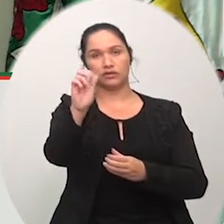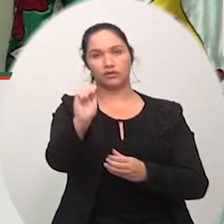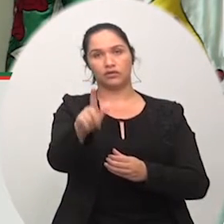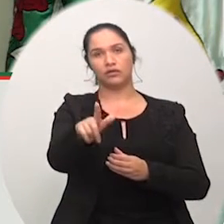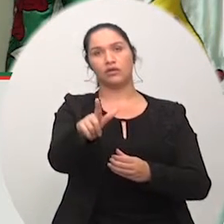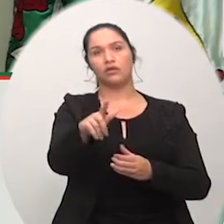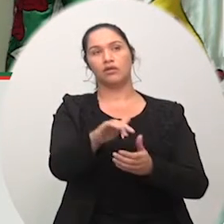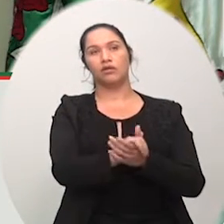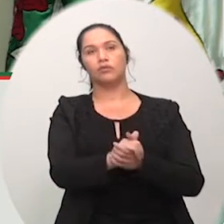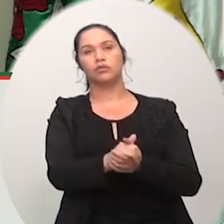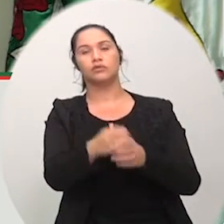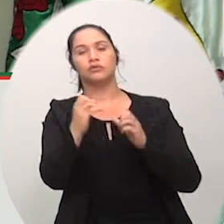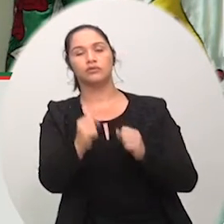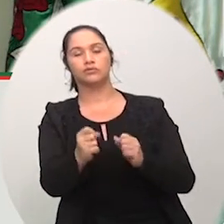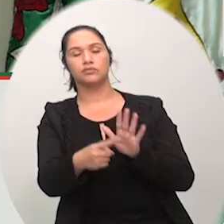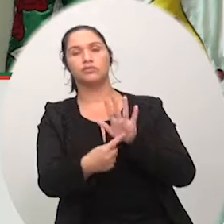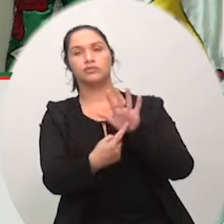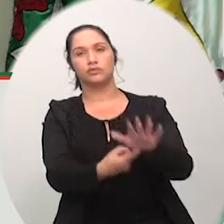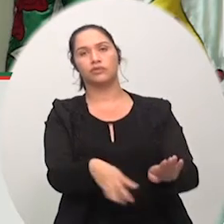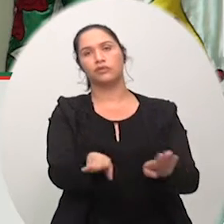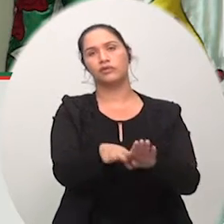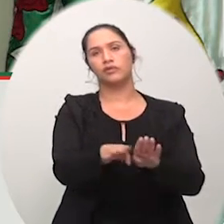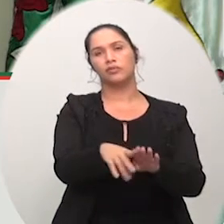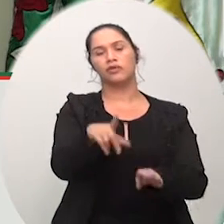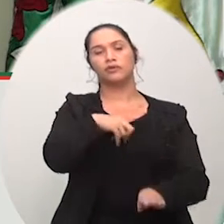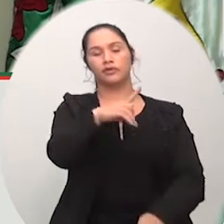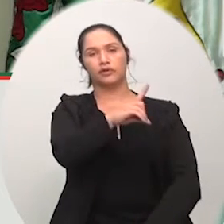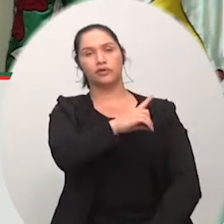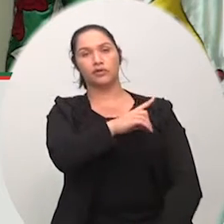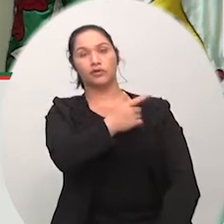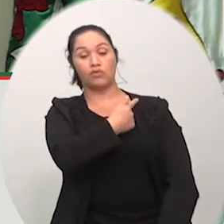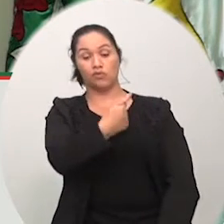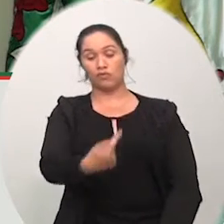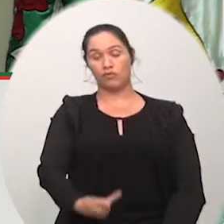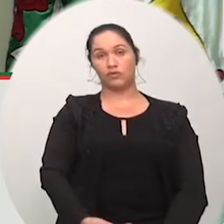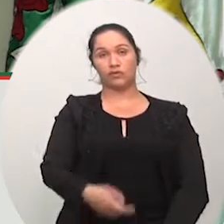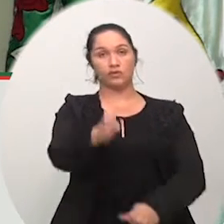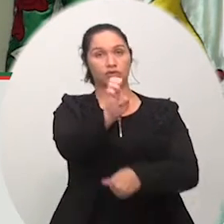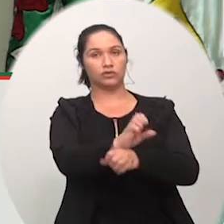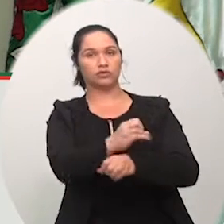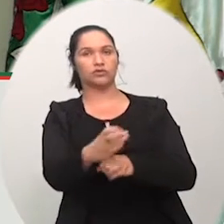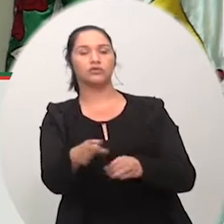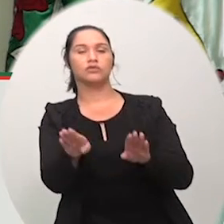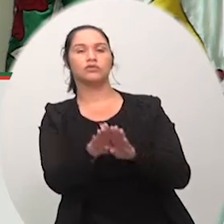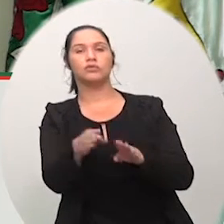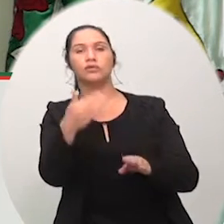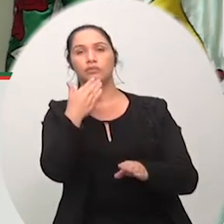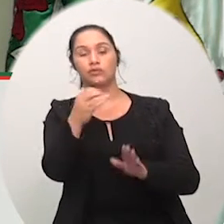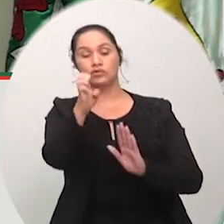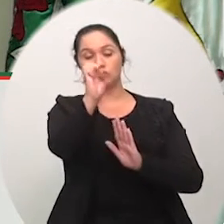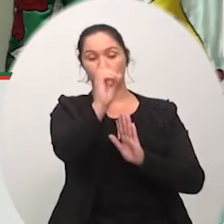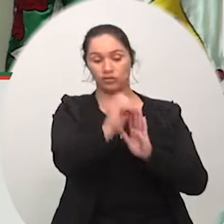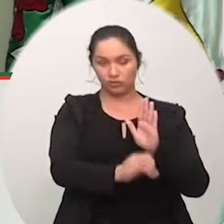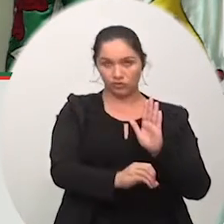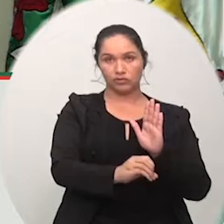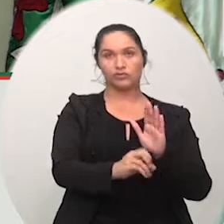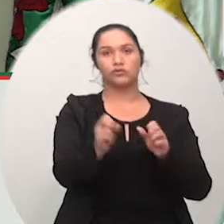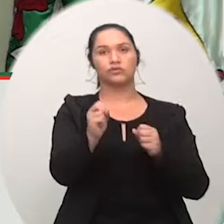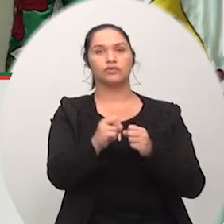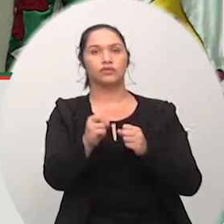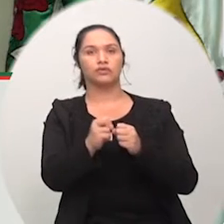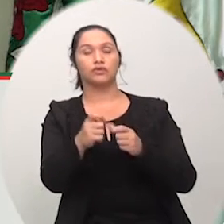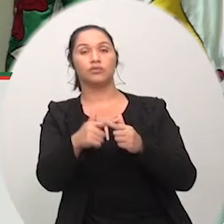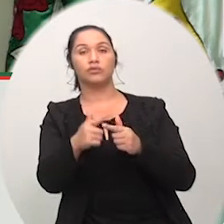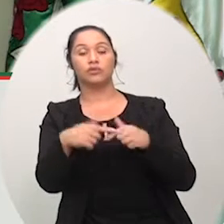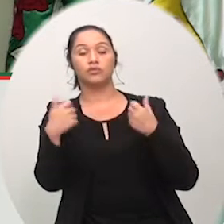eu acho que nós temos o governador do estado que também por essa casa quem sabe encaminhar um ofício claro que nós somos né temos